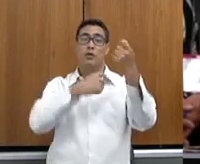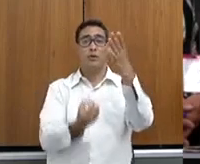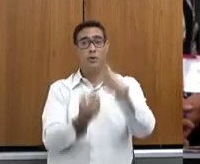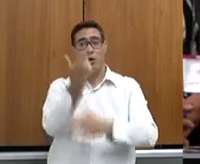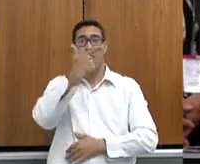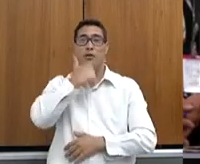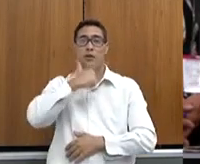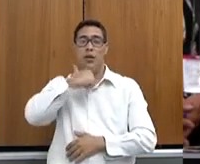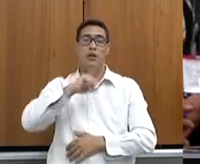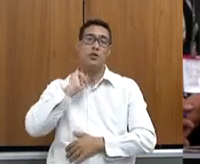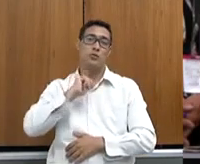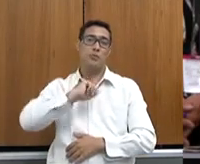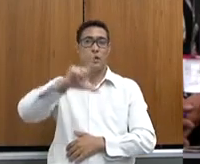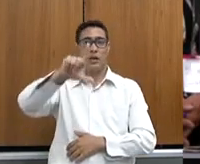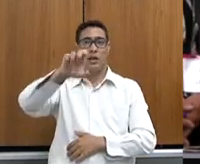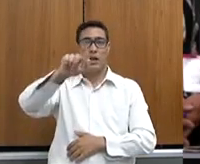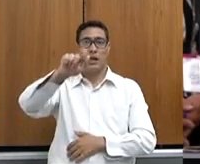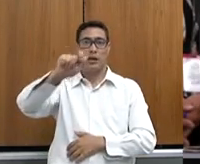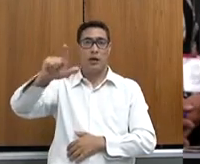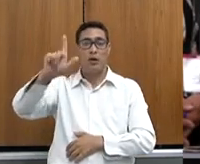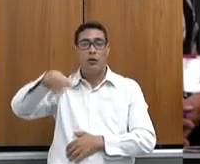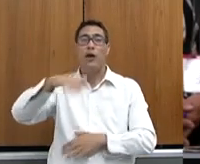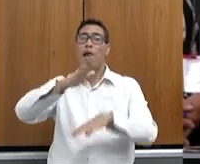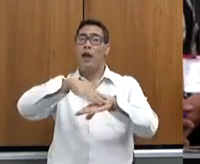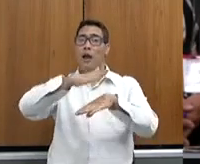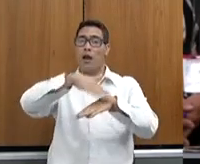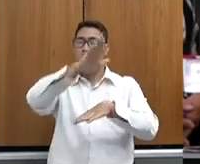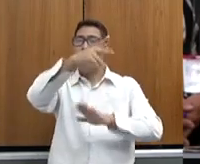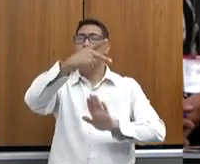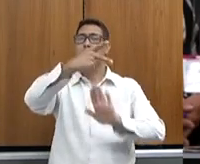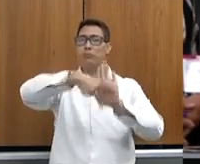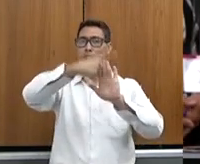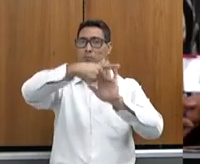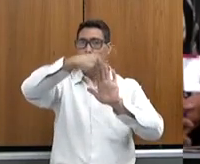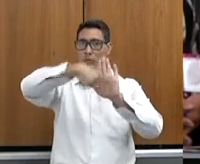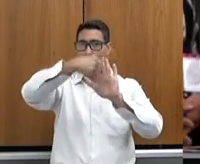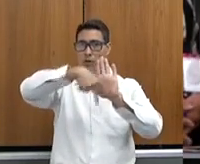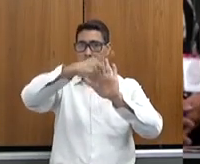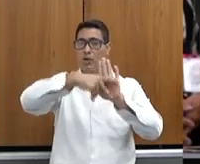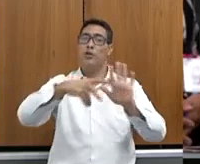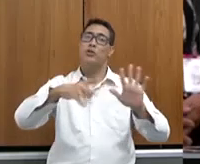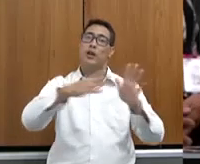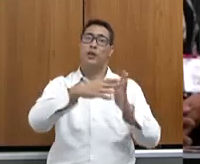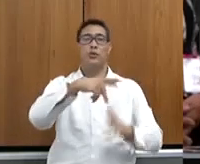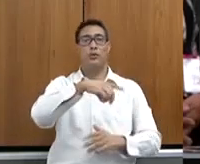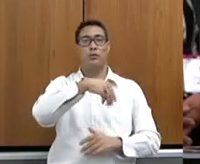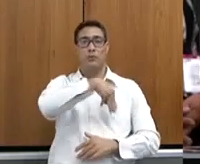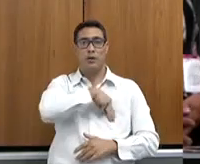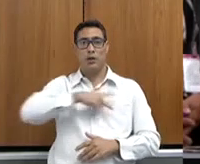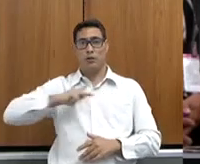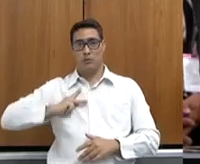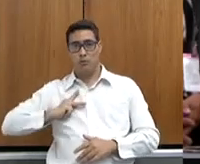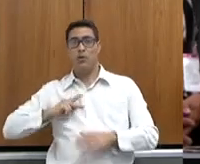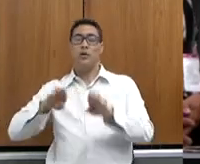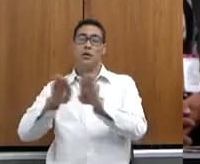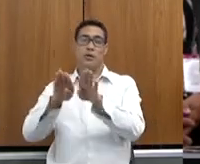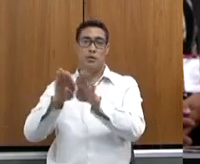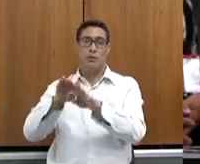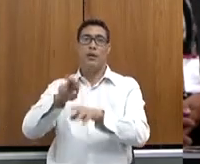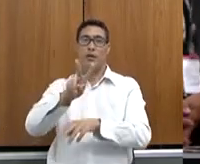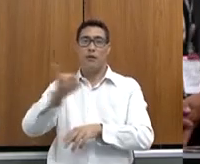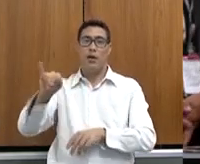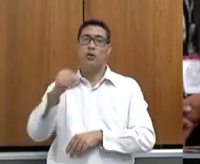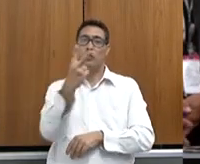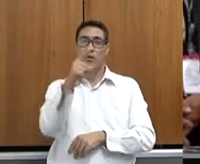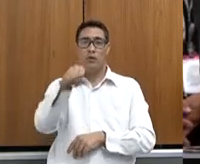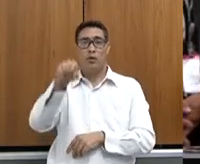Legal. Esse projeto é muito interessante, é um projeto em parceria com o Ministério Público de Defesa do Consumidor, que está aportando 2,8